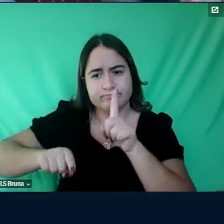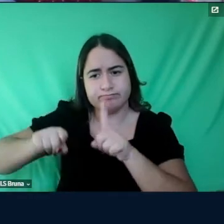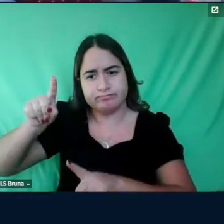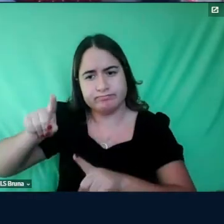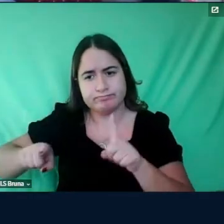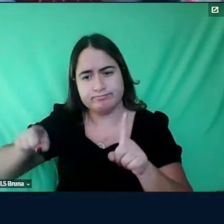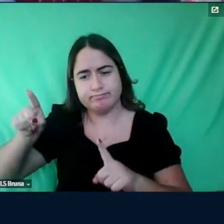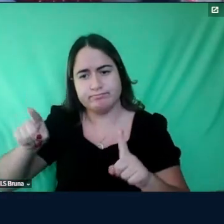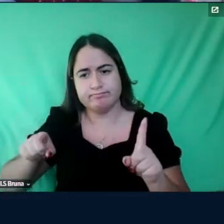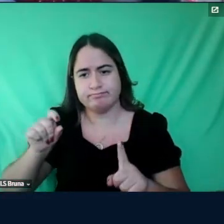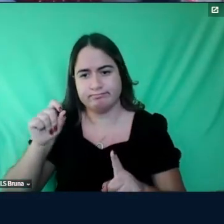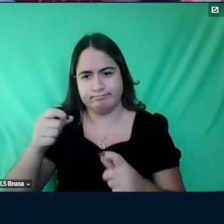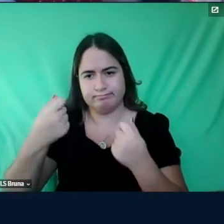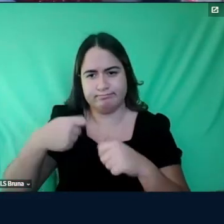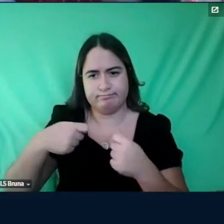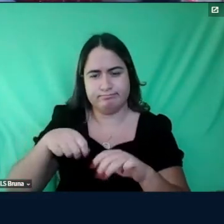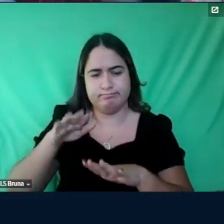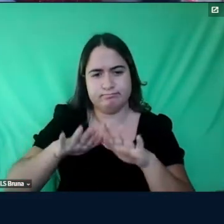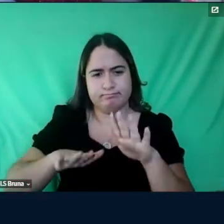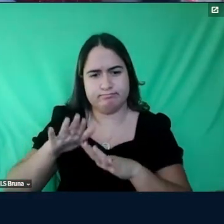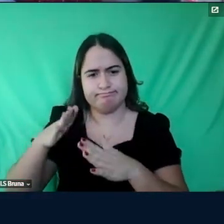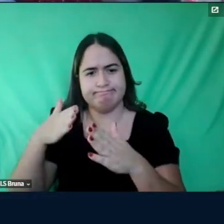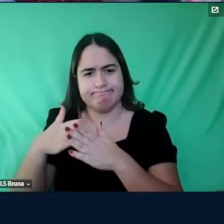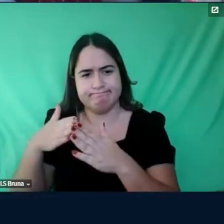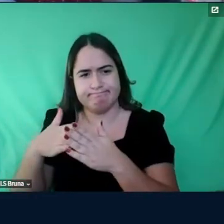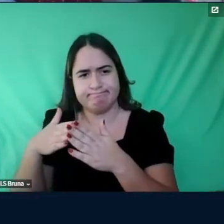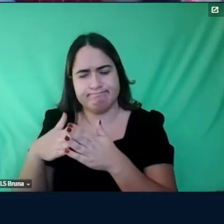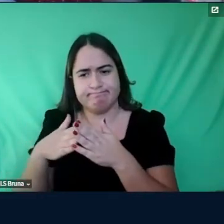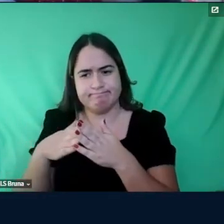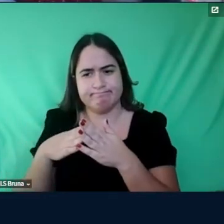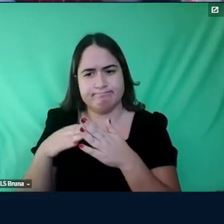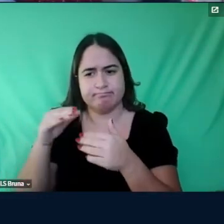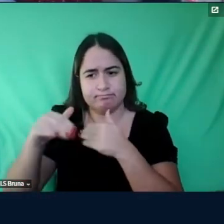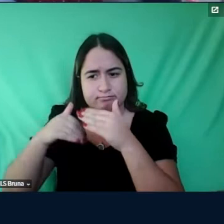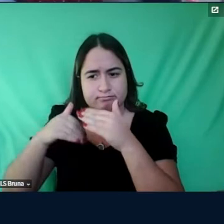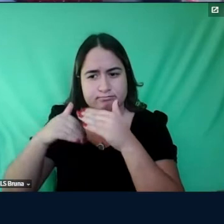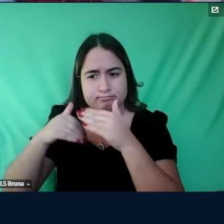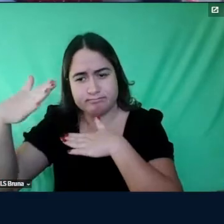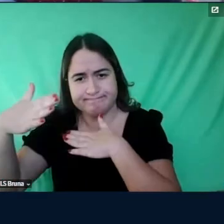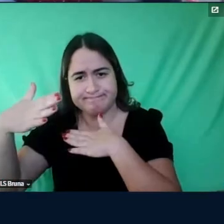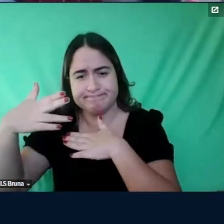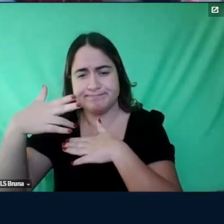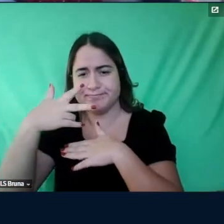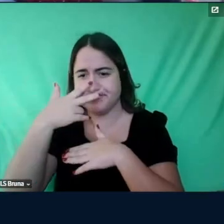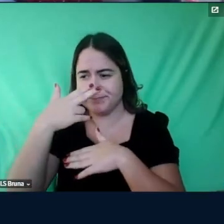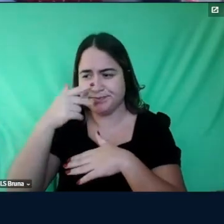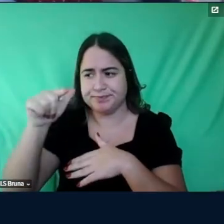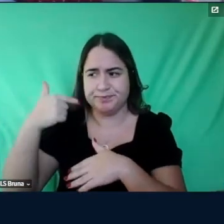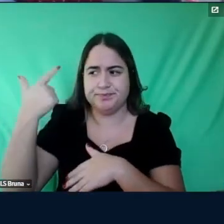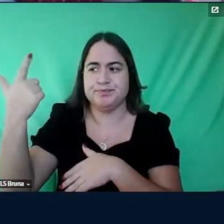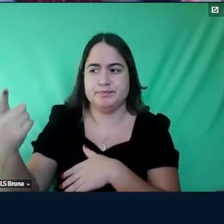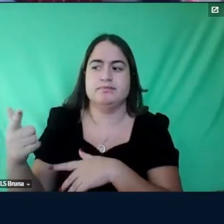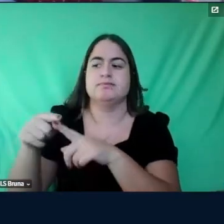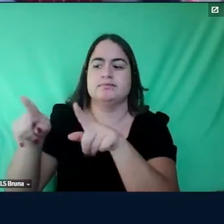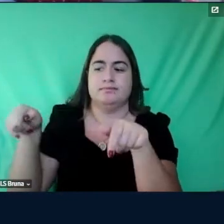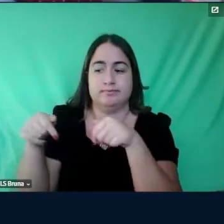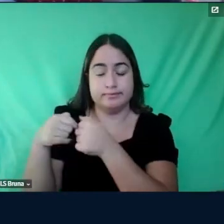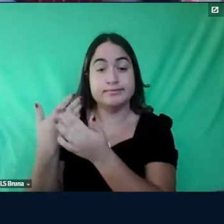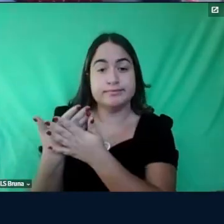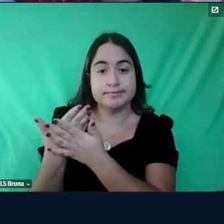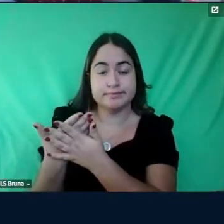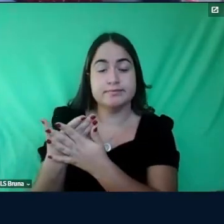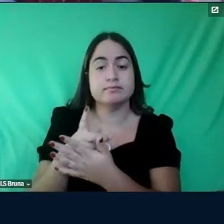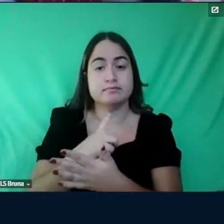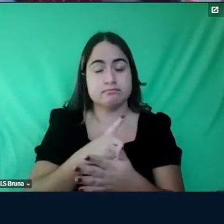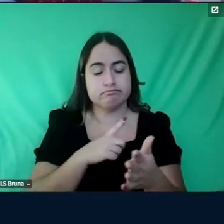que necessita que talvez impeça um pouco o desenvolvimento parecido com os dos outros né na sala de aula ele tem